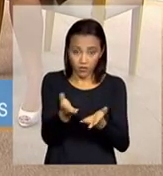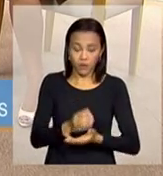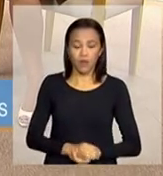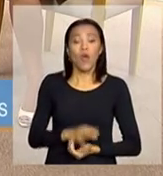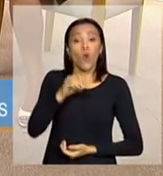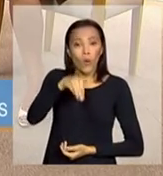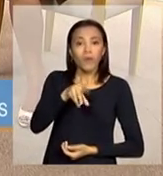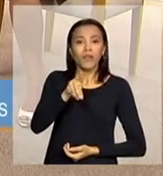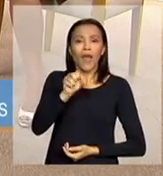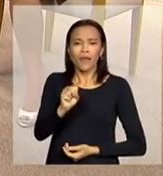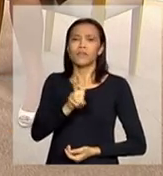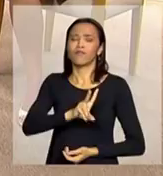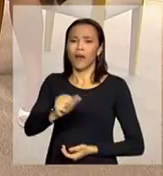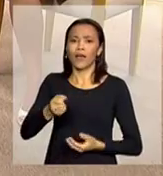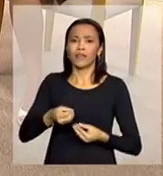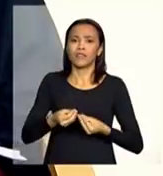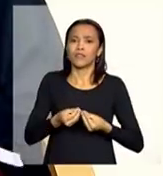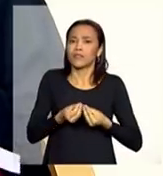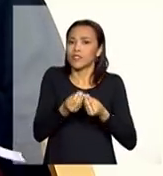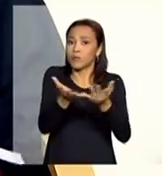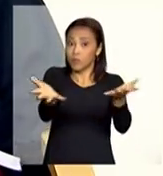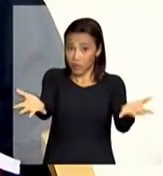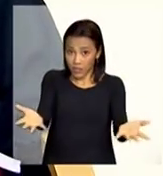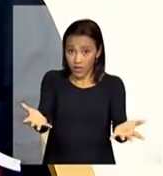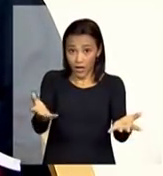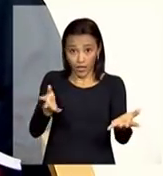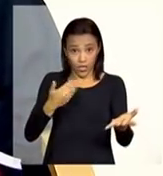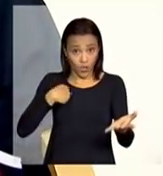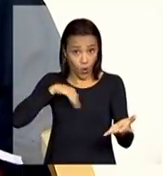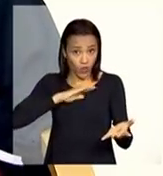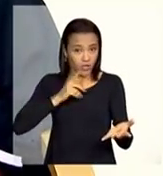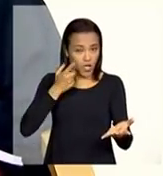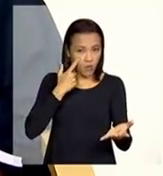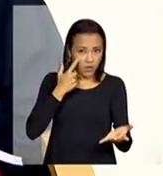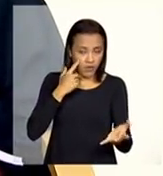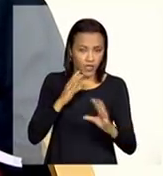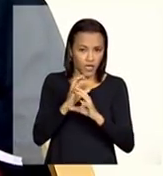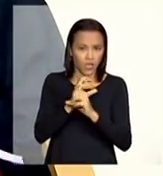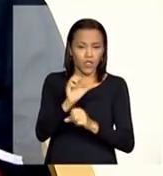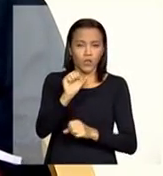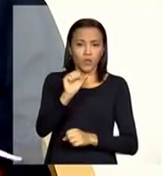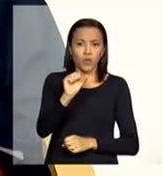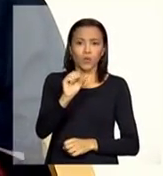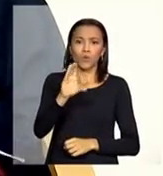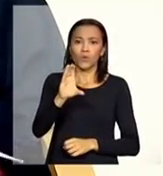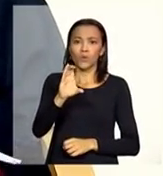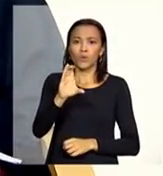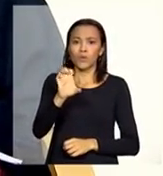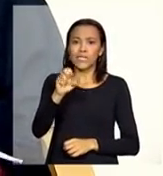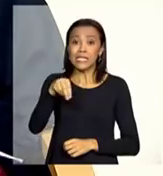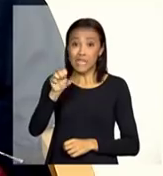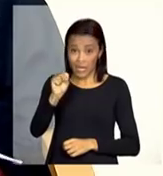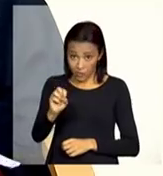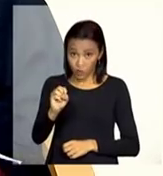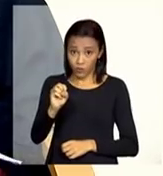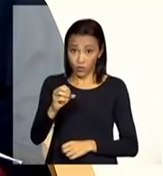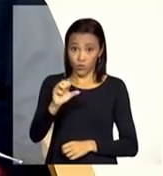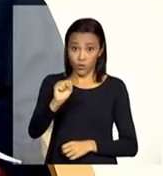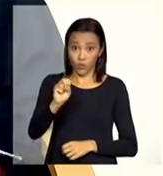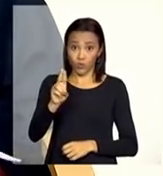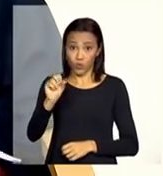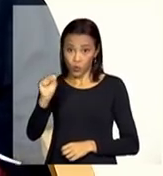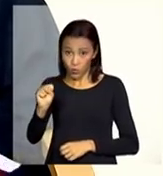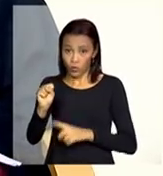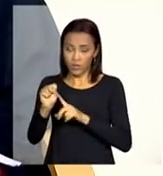disponibilizar que nós estamos agora fazendo um batimento com os dados do censo que foi realizado o censo do SUAS que é um